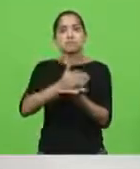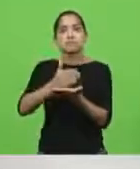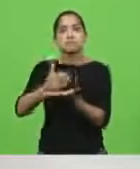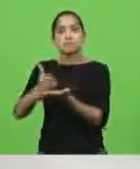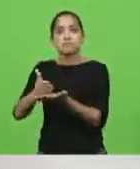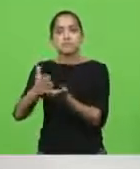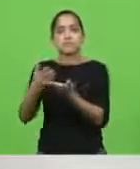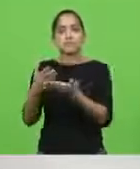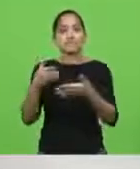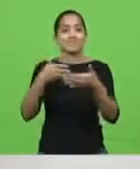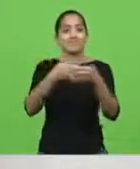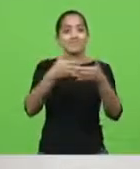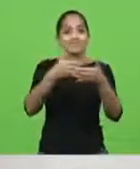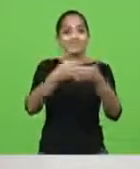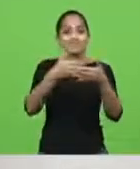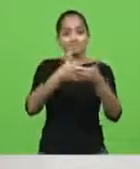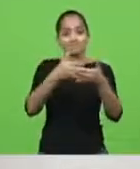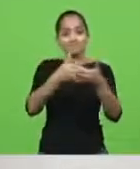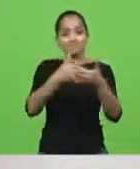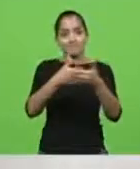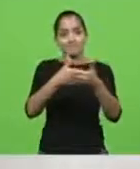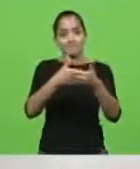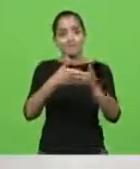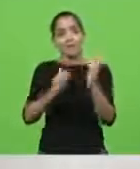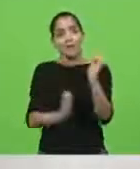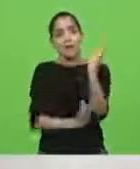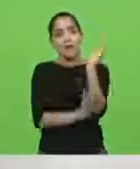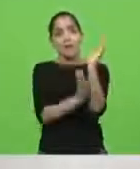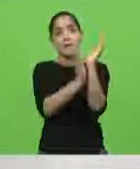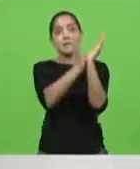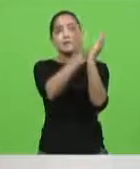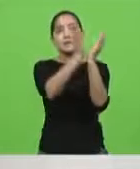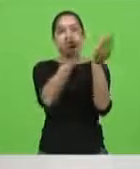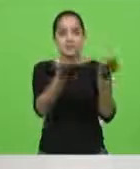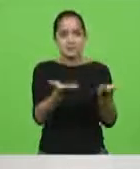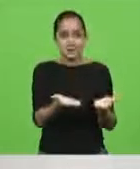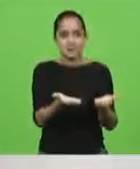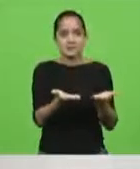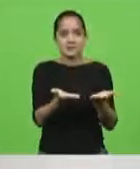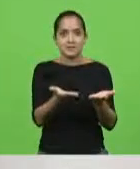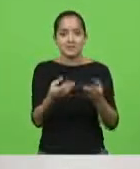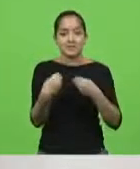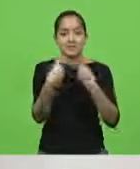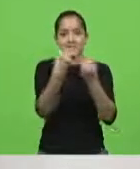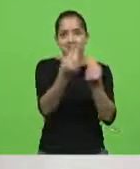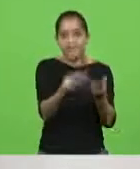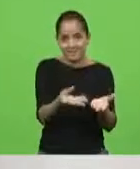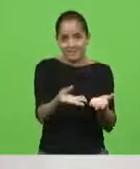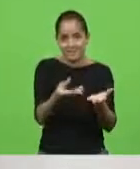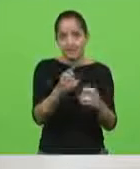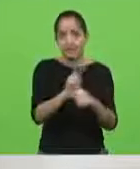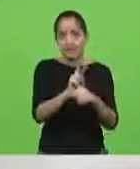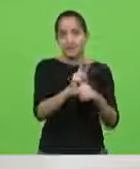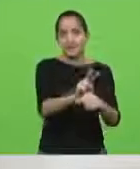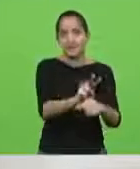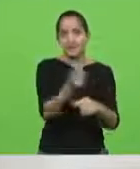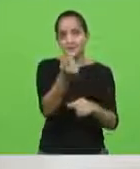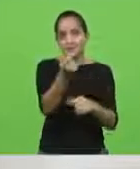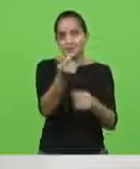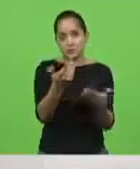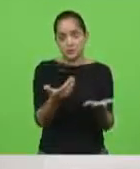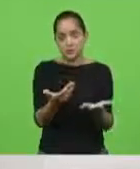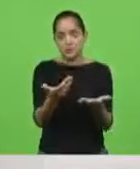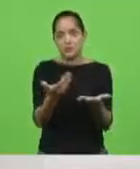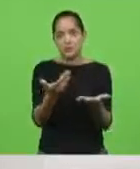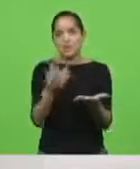barreiras, que é a burocracia para a ascensão de um crédito hoje. Nós temos que perguntar